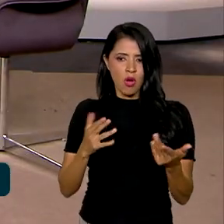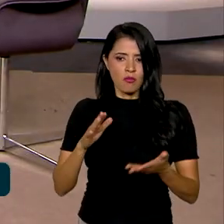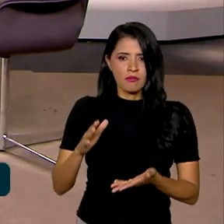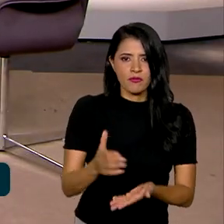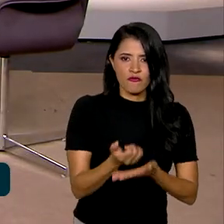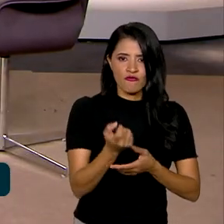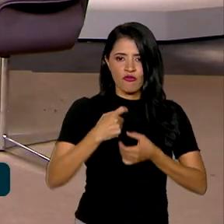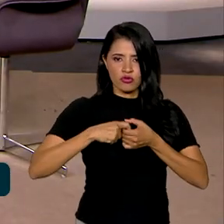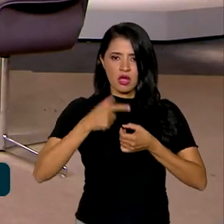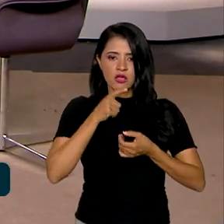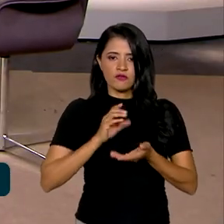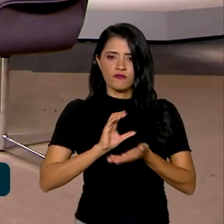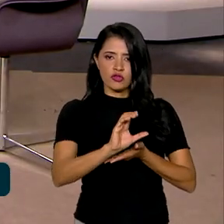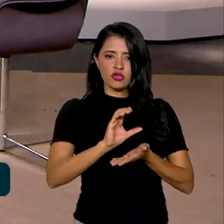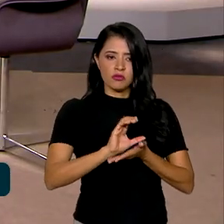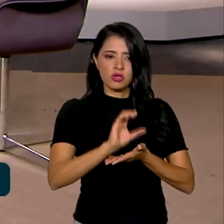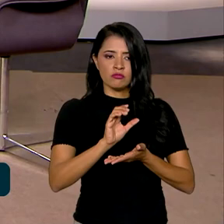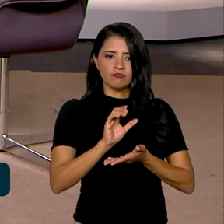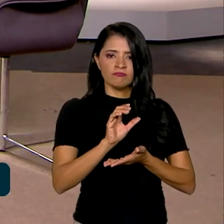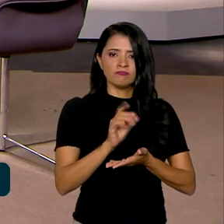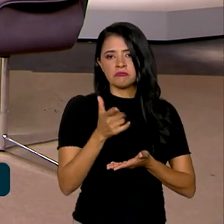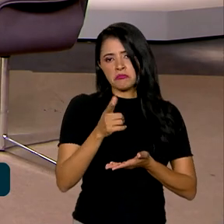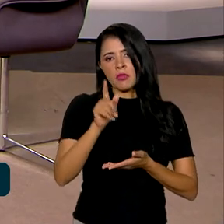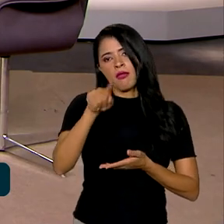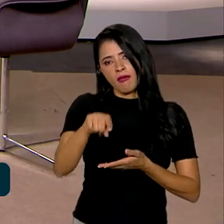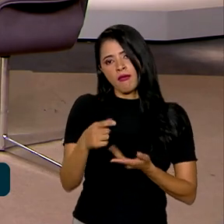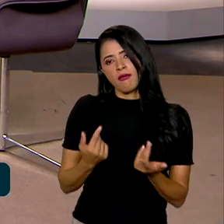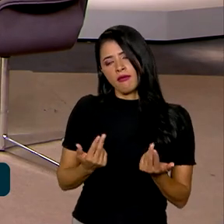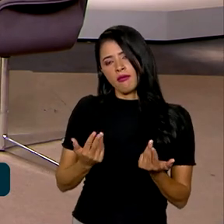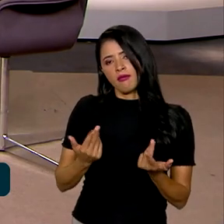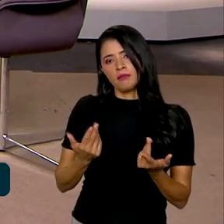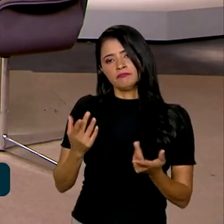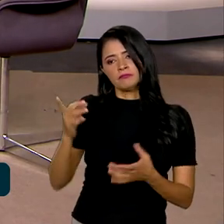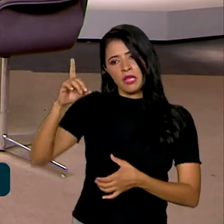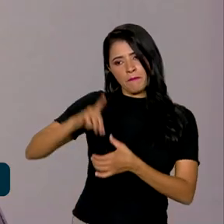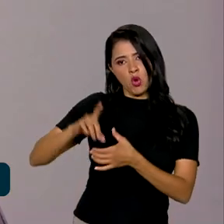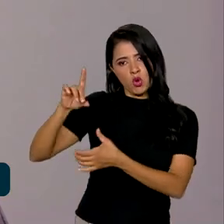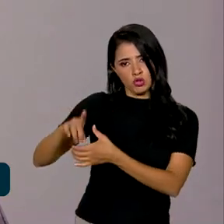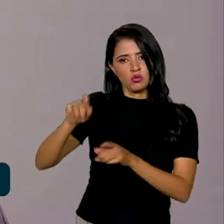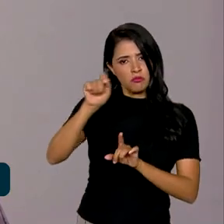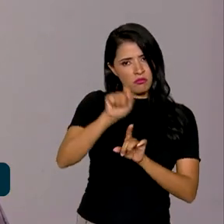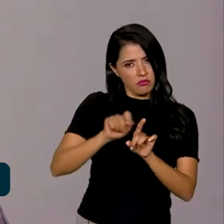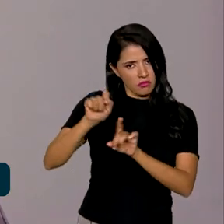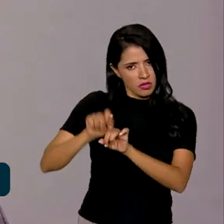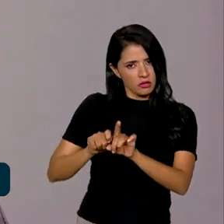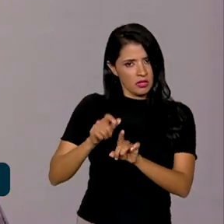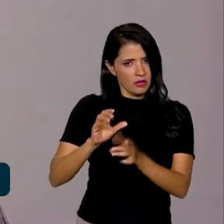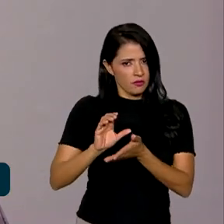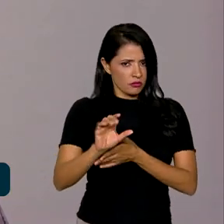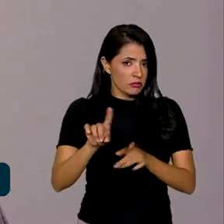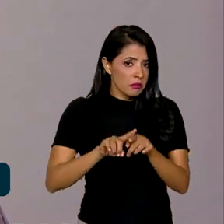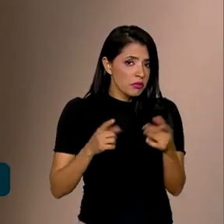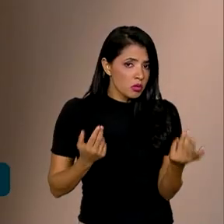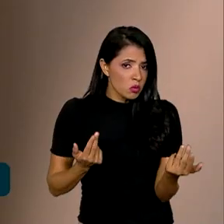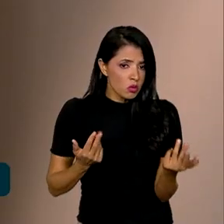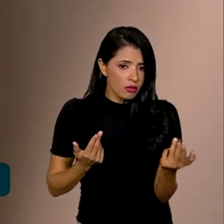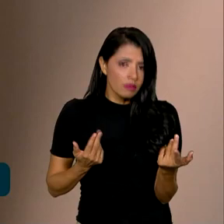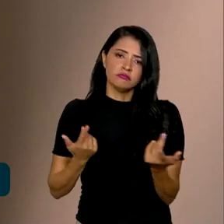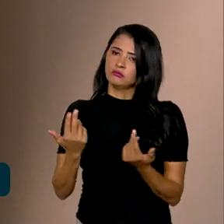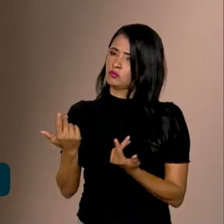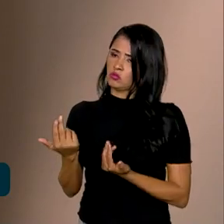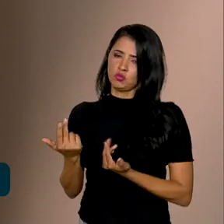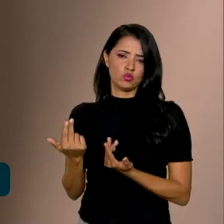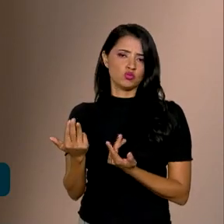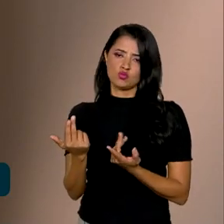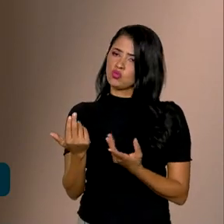desse investimento é por meio de depósitos mensais, o investimento também é feito dessa forma. investimento também.